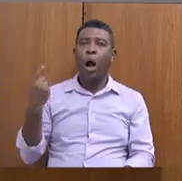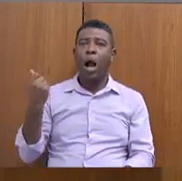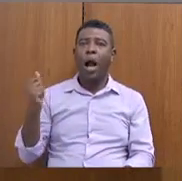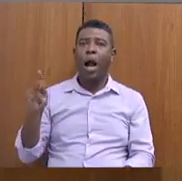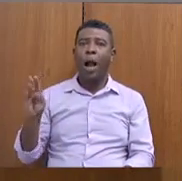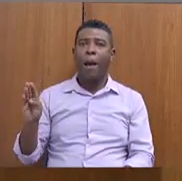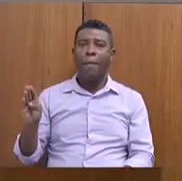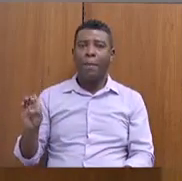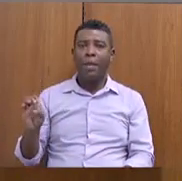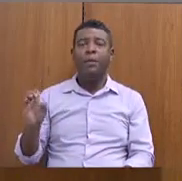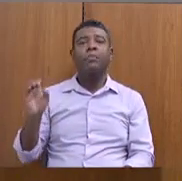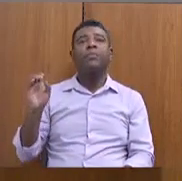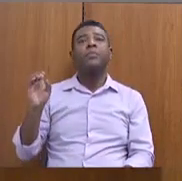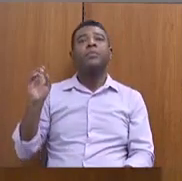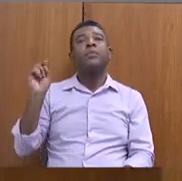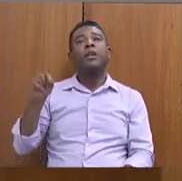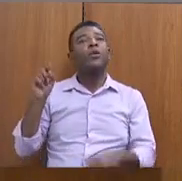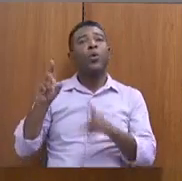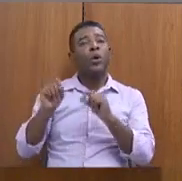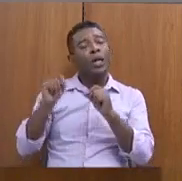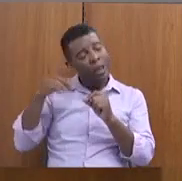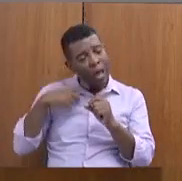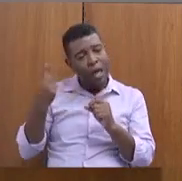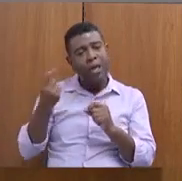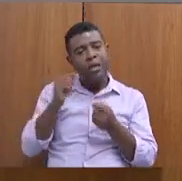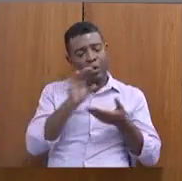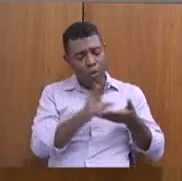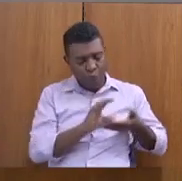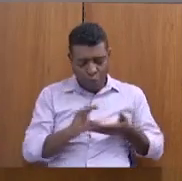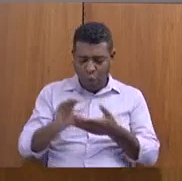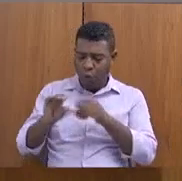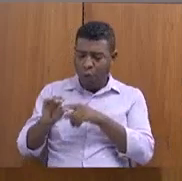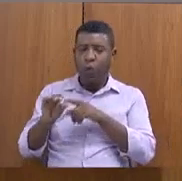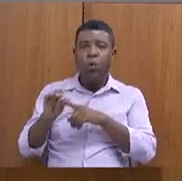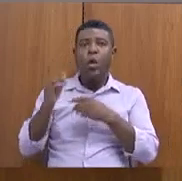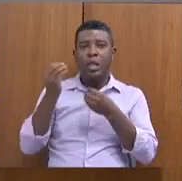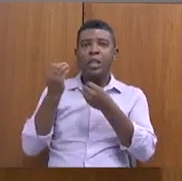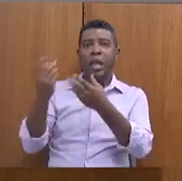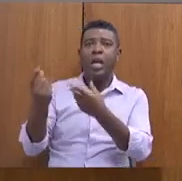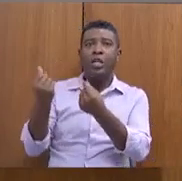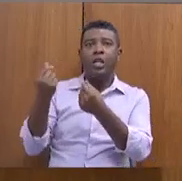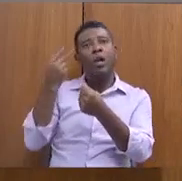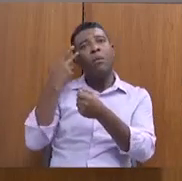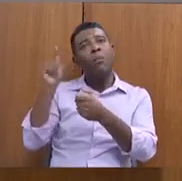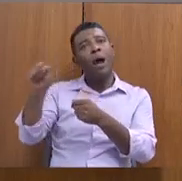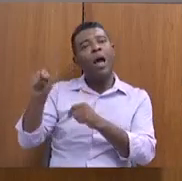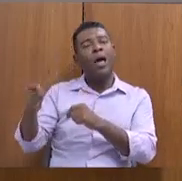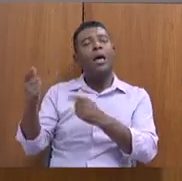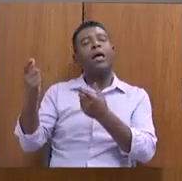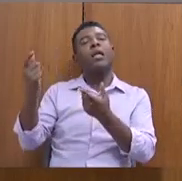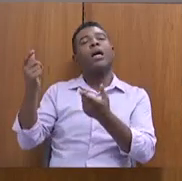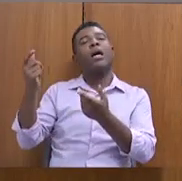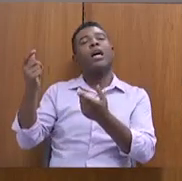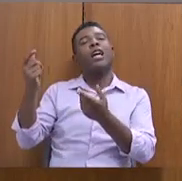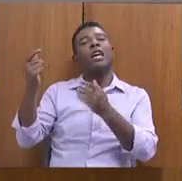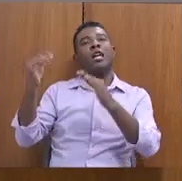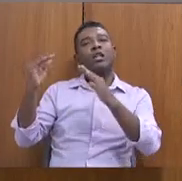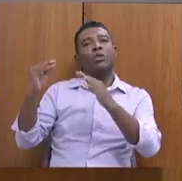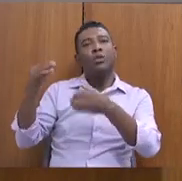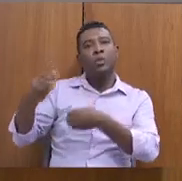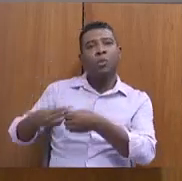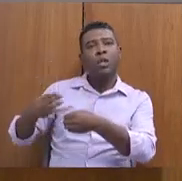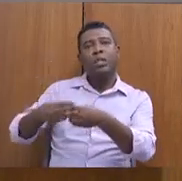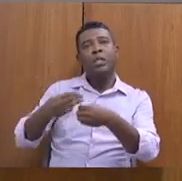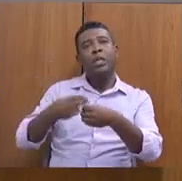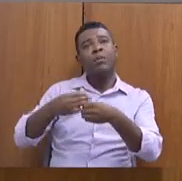é para isso e que nós repassamos quando diz esse recurso para os municípios para benefício eventual para aluguel social,